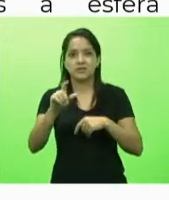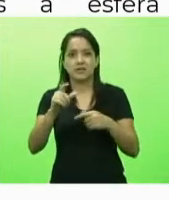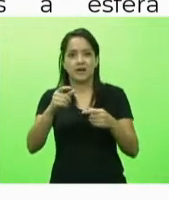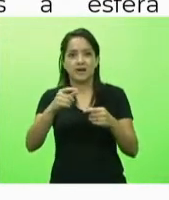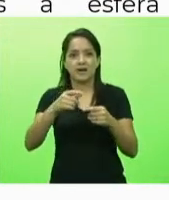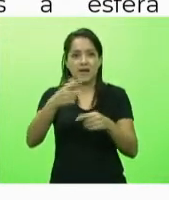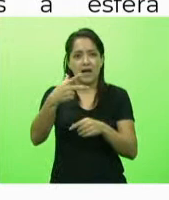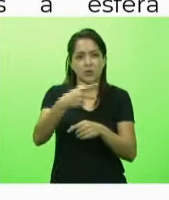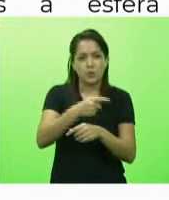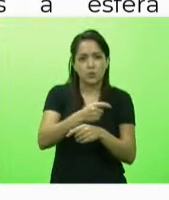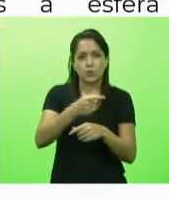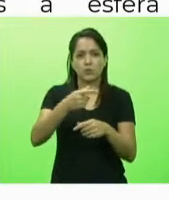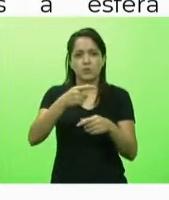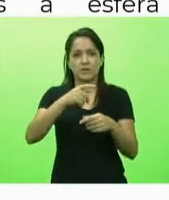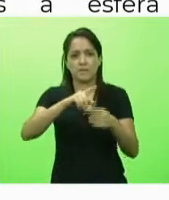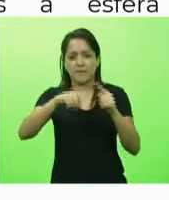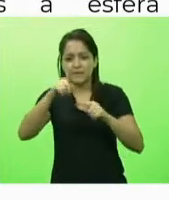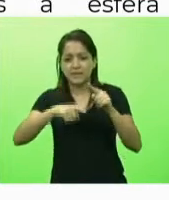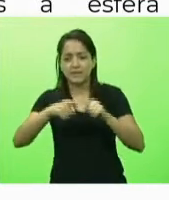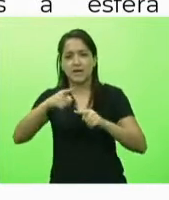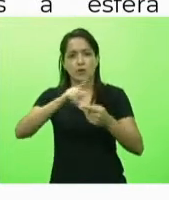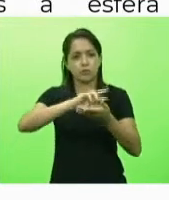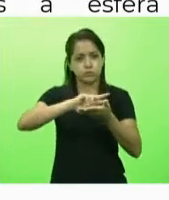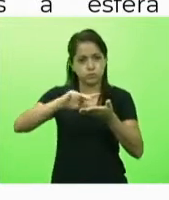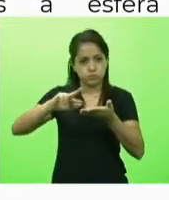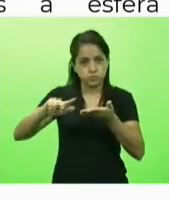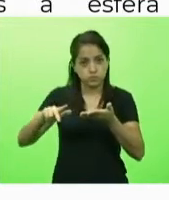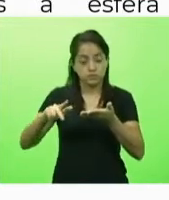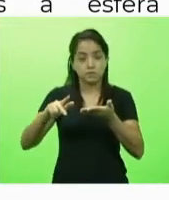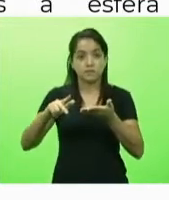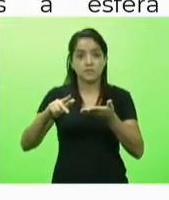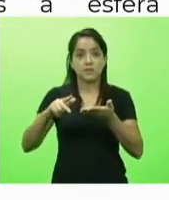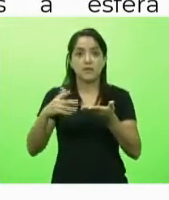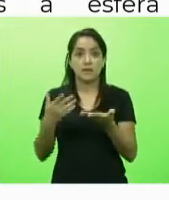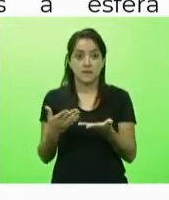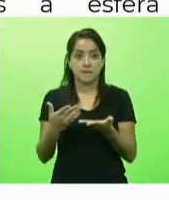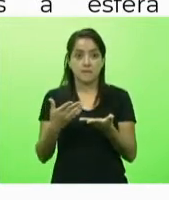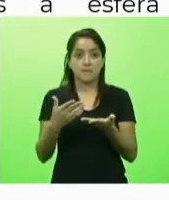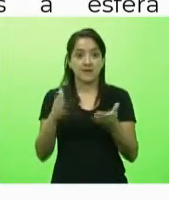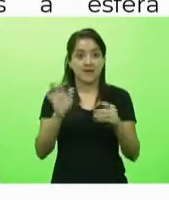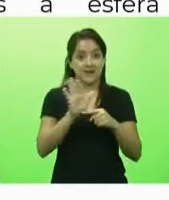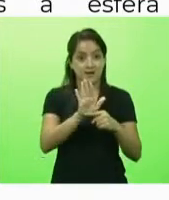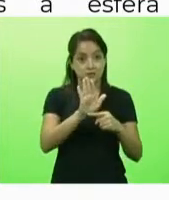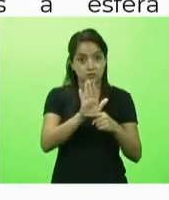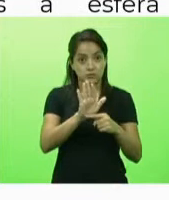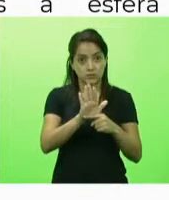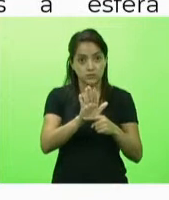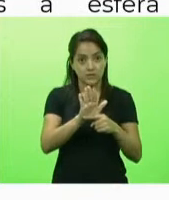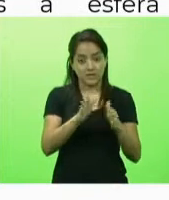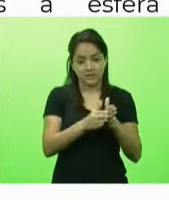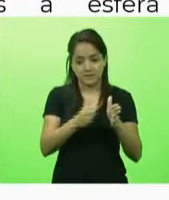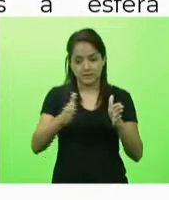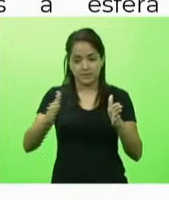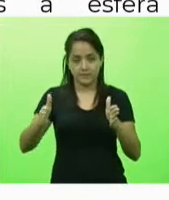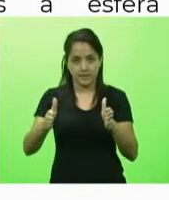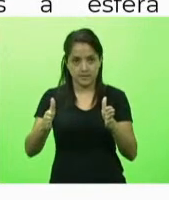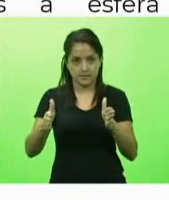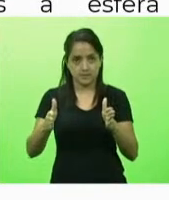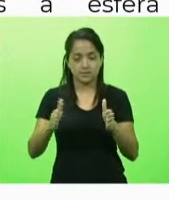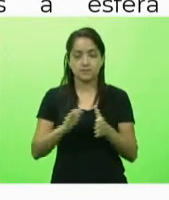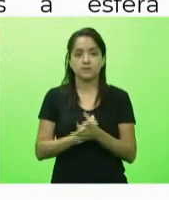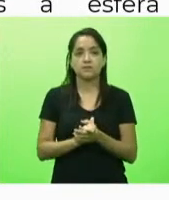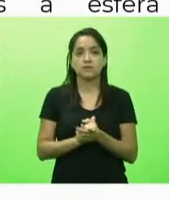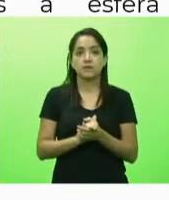adquiriu 10 milhões de agulhas 10 milhões de seringas para comportar pelo menos todo o primeiro semestre de vacinação e